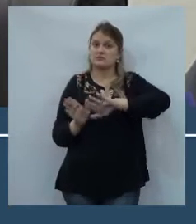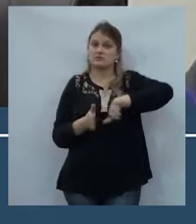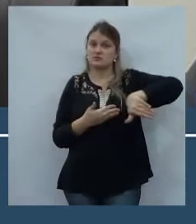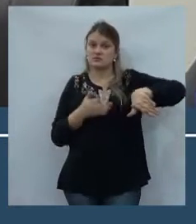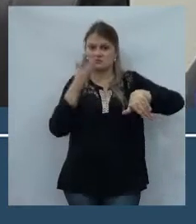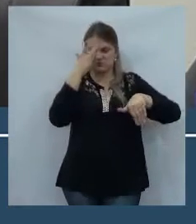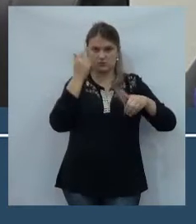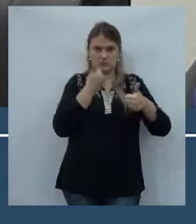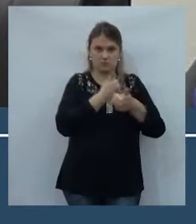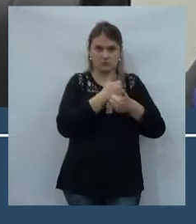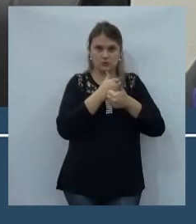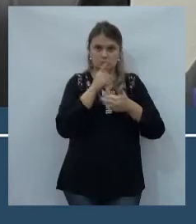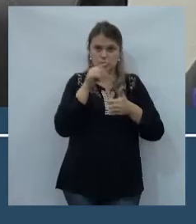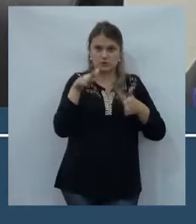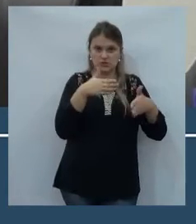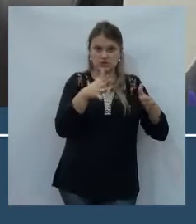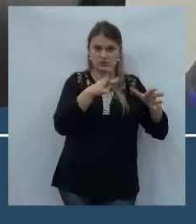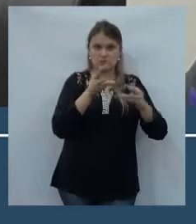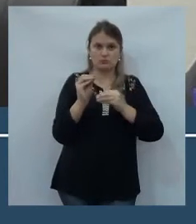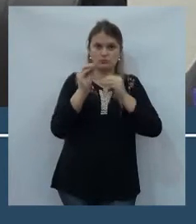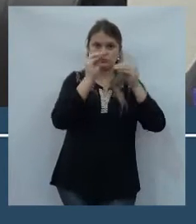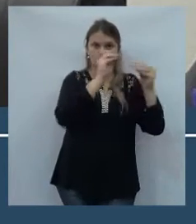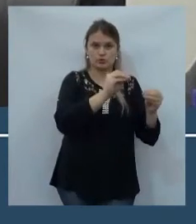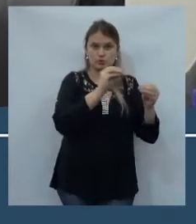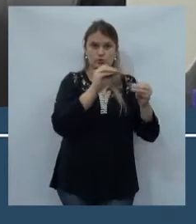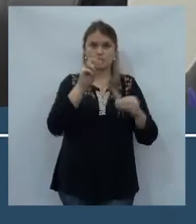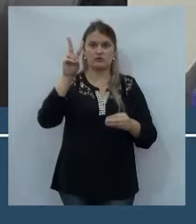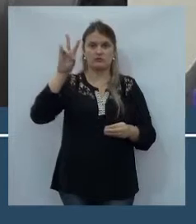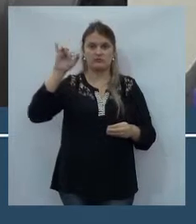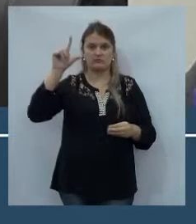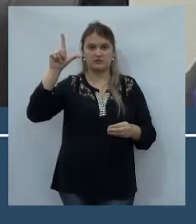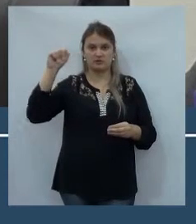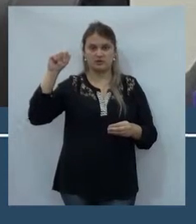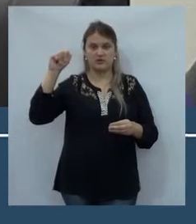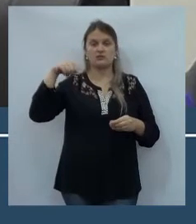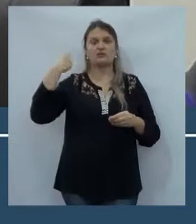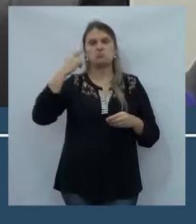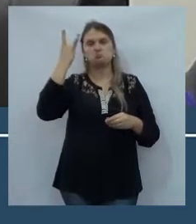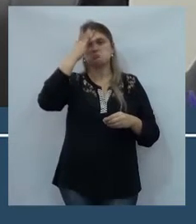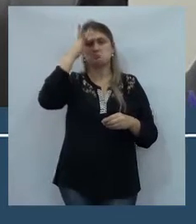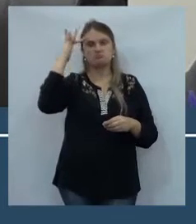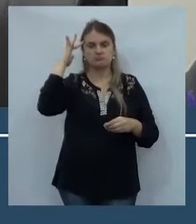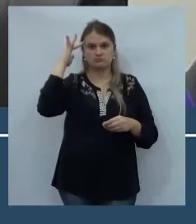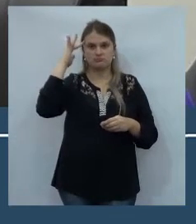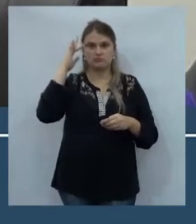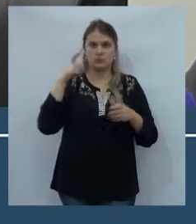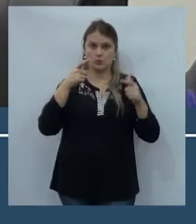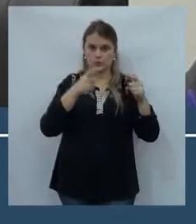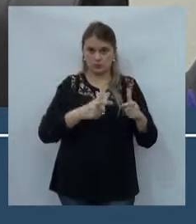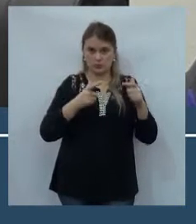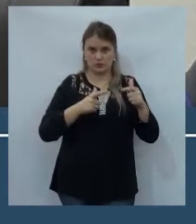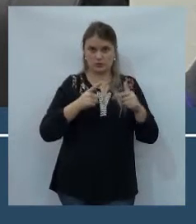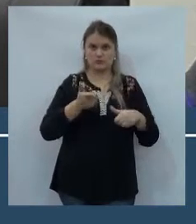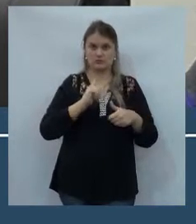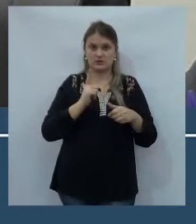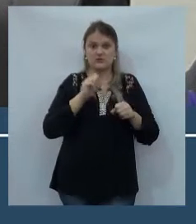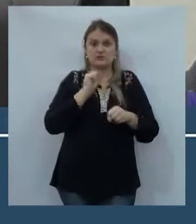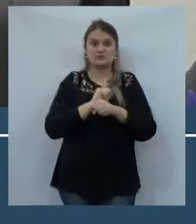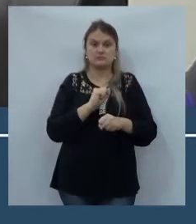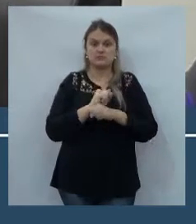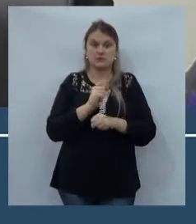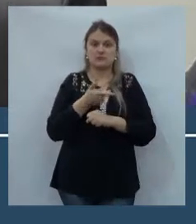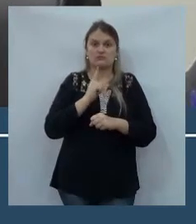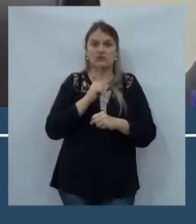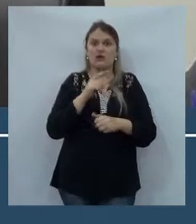Ribeirinha, levado lá para a Vila Coradim, e o pessoal dessa área, que estava numa expectativa muito grande,